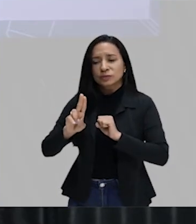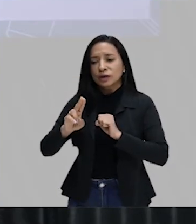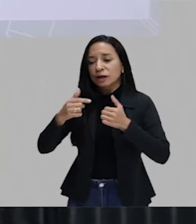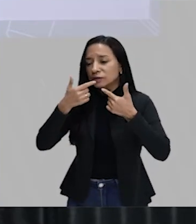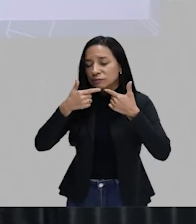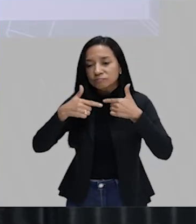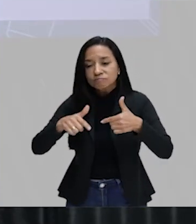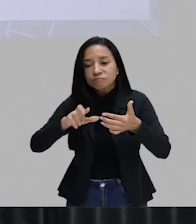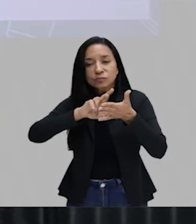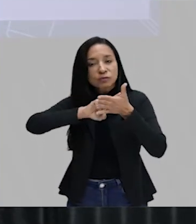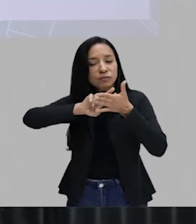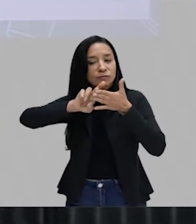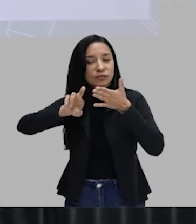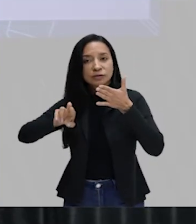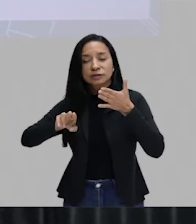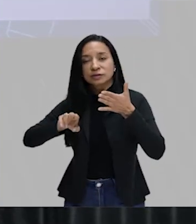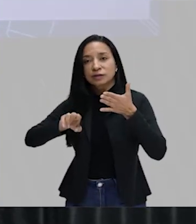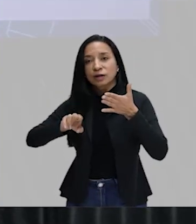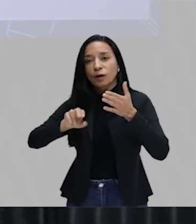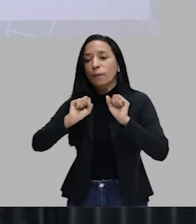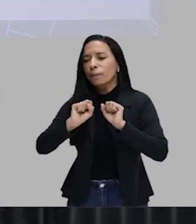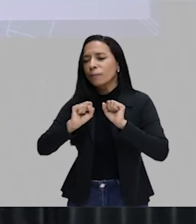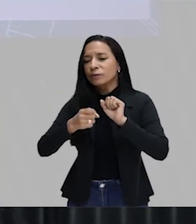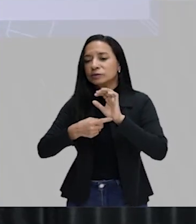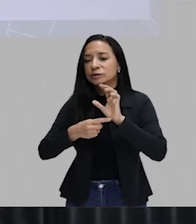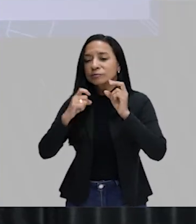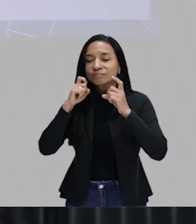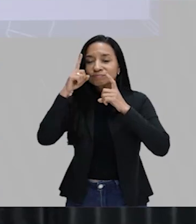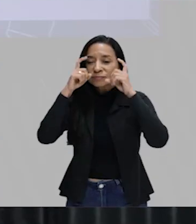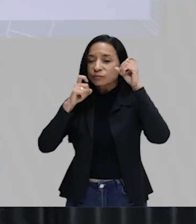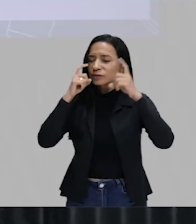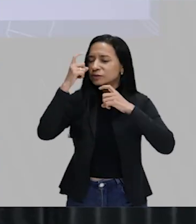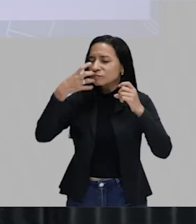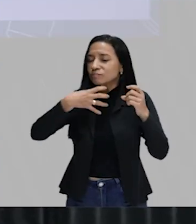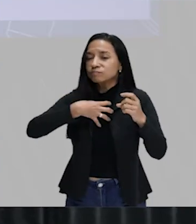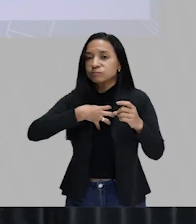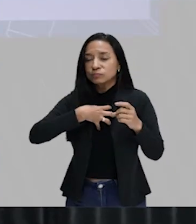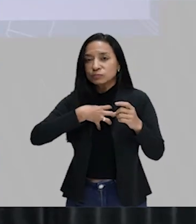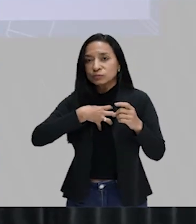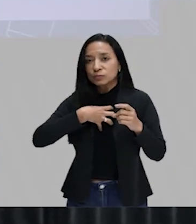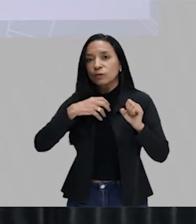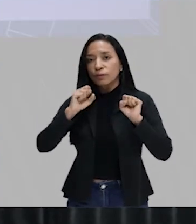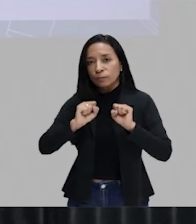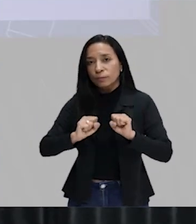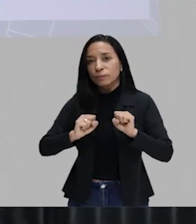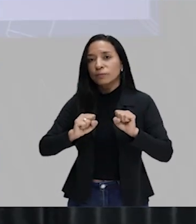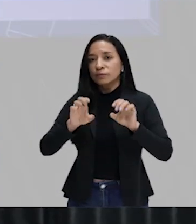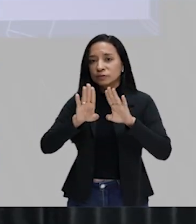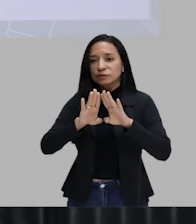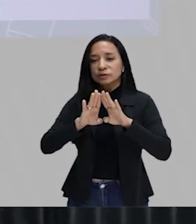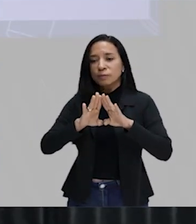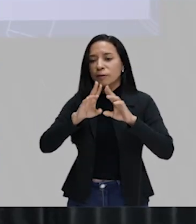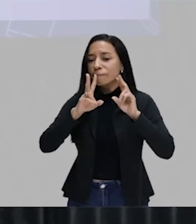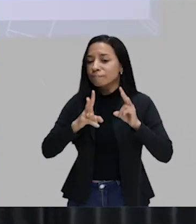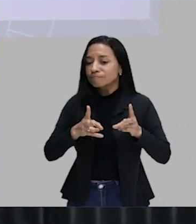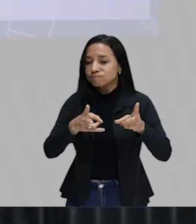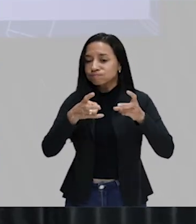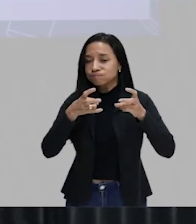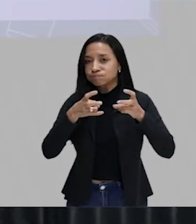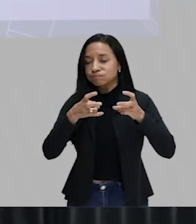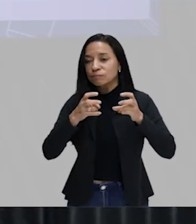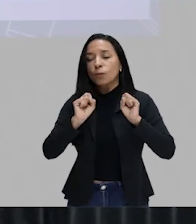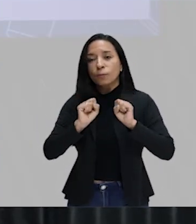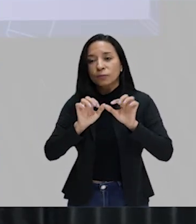reação ao meu pensamento. Eu posso ser expressiva, eu posso ser emotiva, eu posso ser apelativa. Eu posso